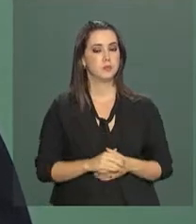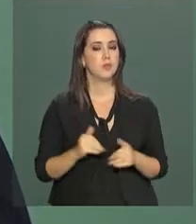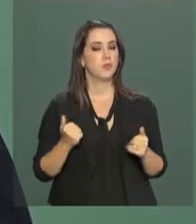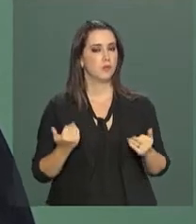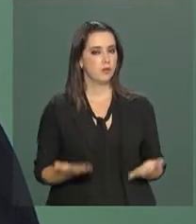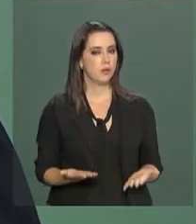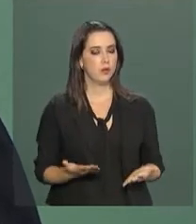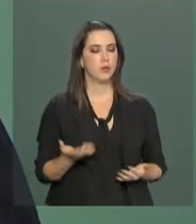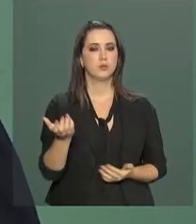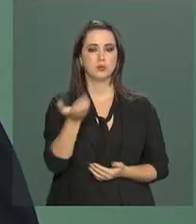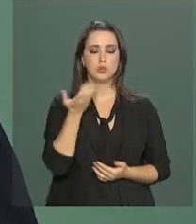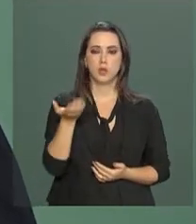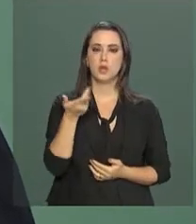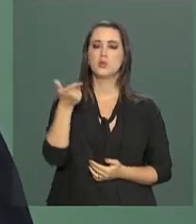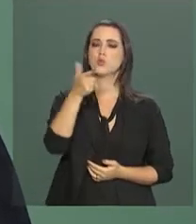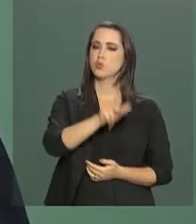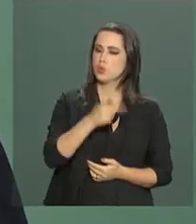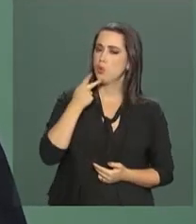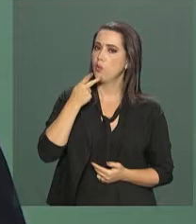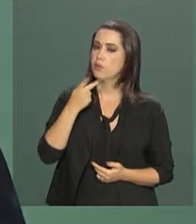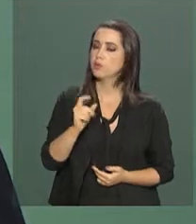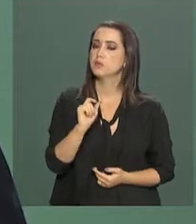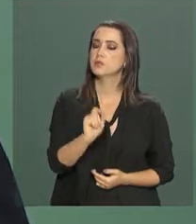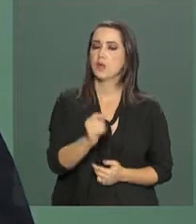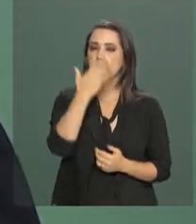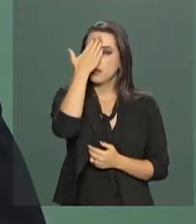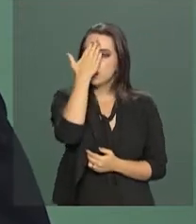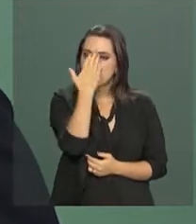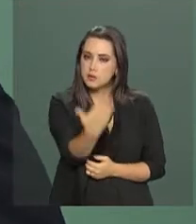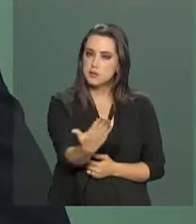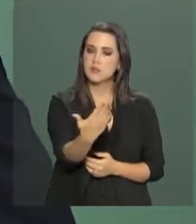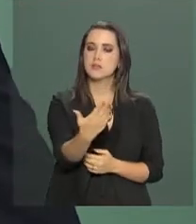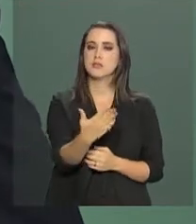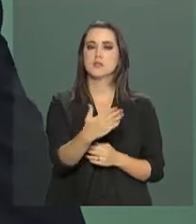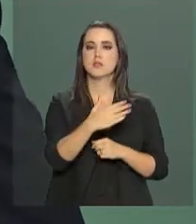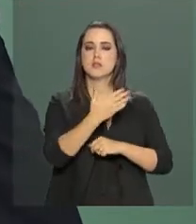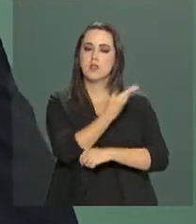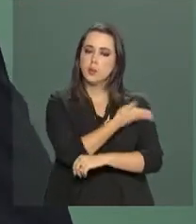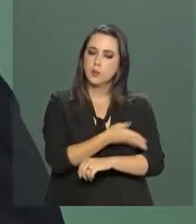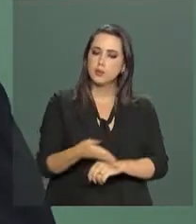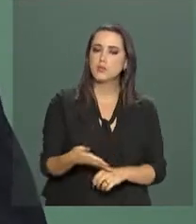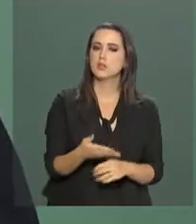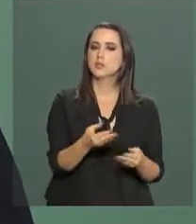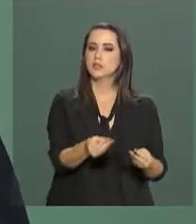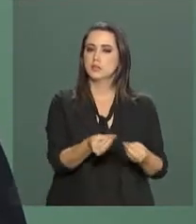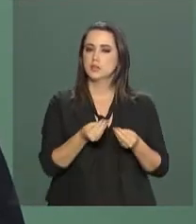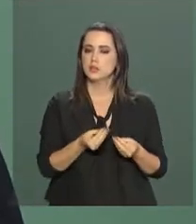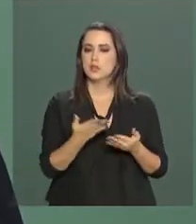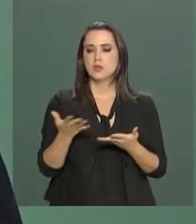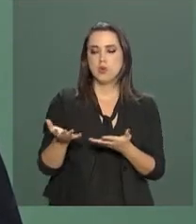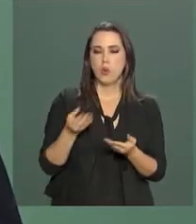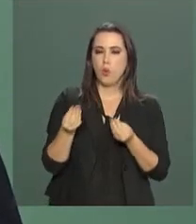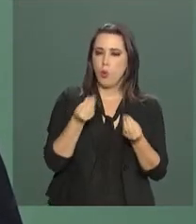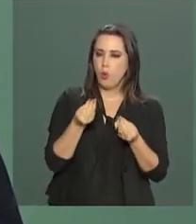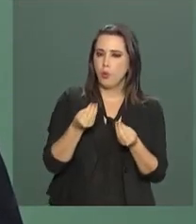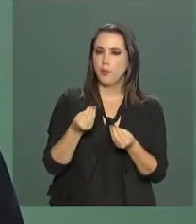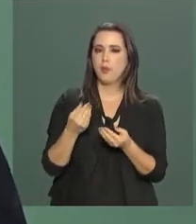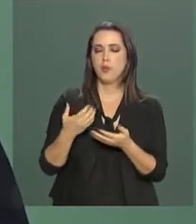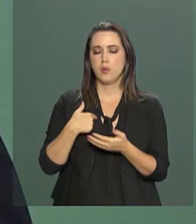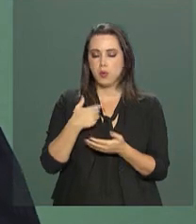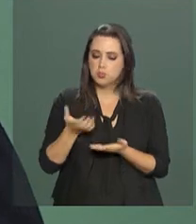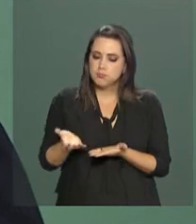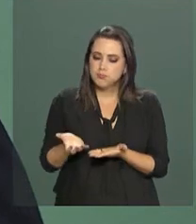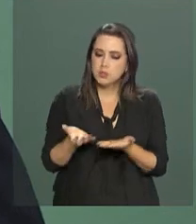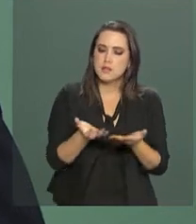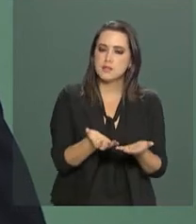Assim sendo, eu quero de público, mais uma vez, agradecer a gentileza, a cortesia, a forma como fui